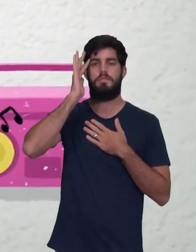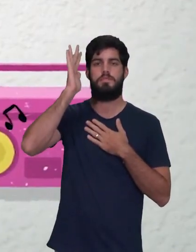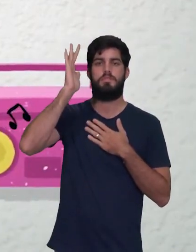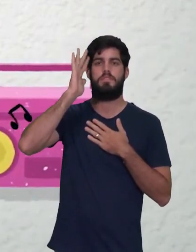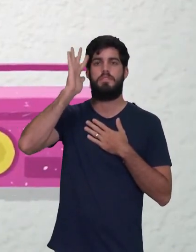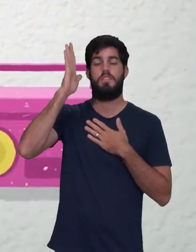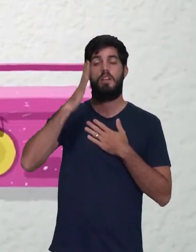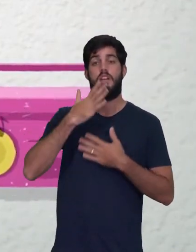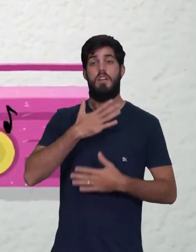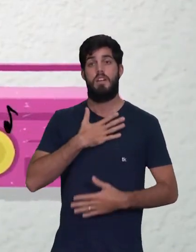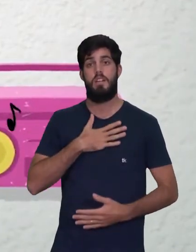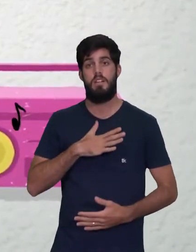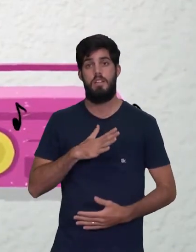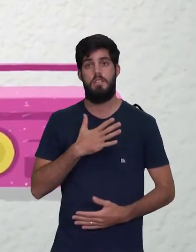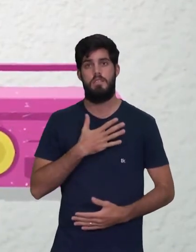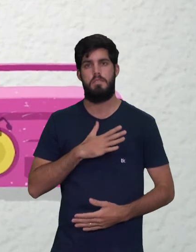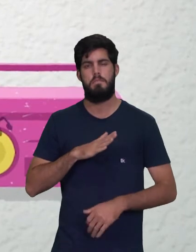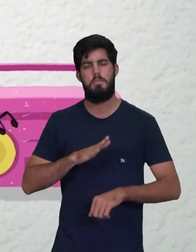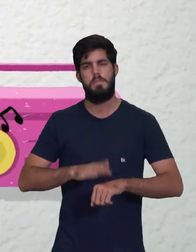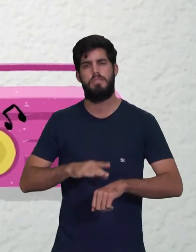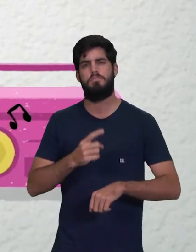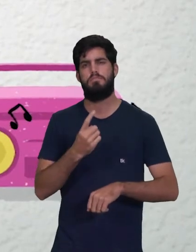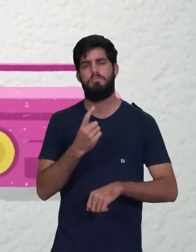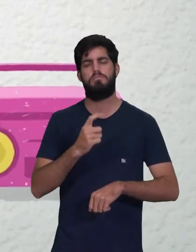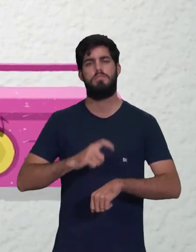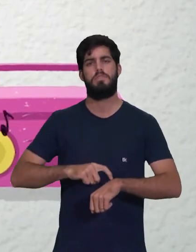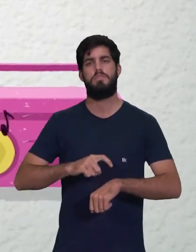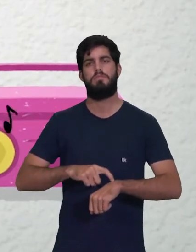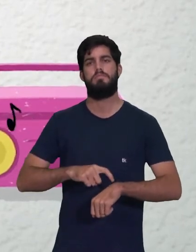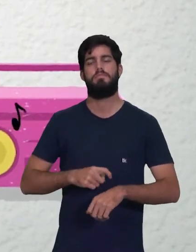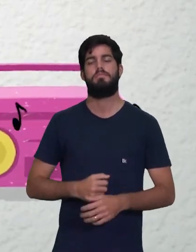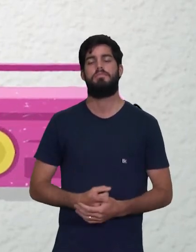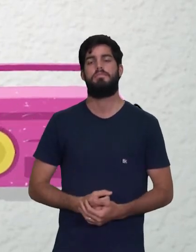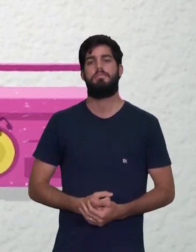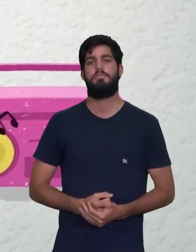tranquilamente por mais um tempo.